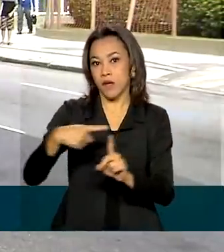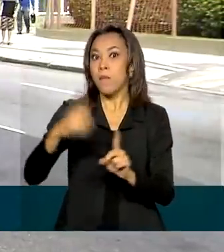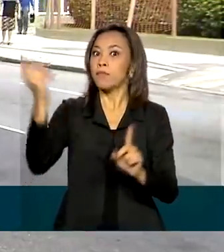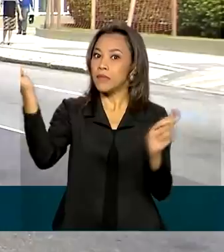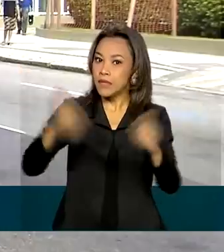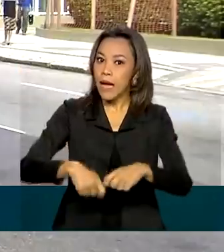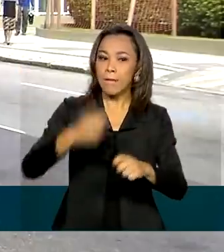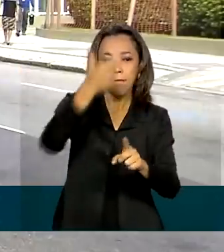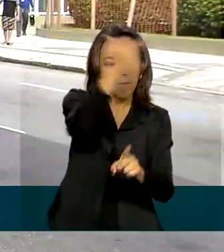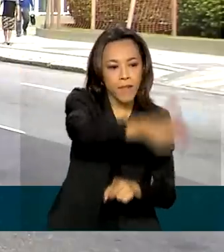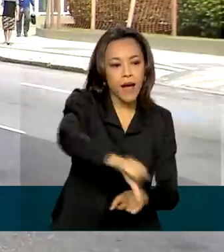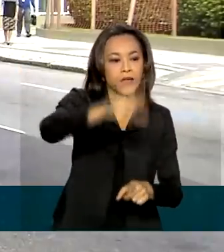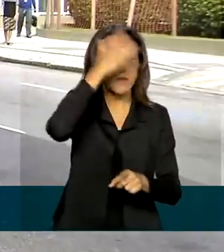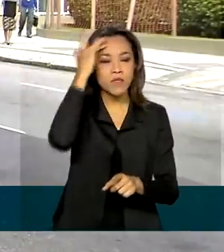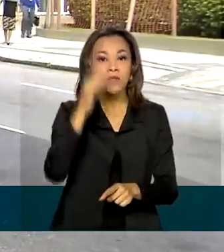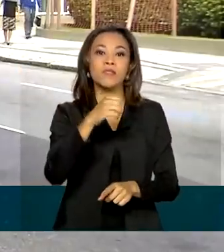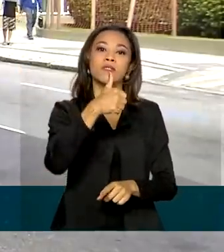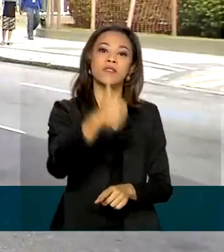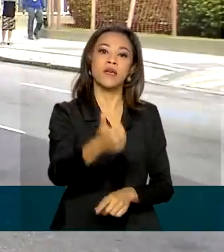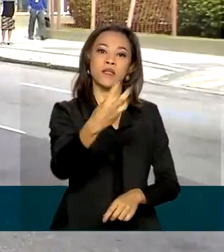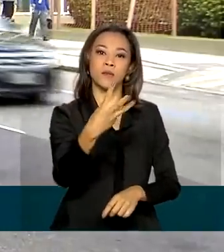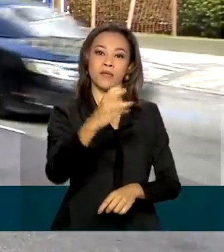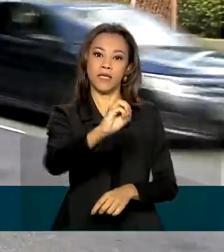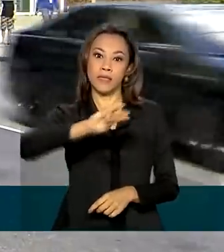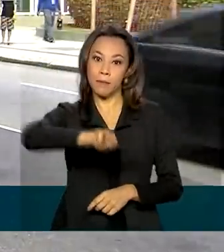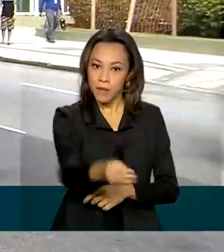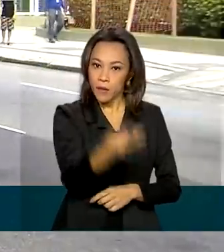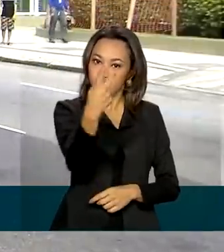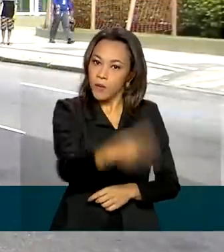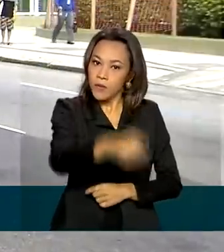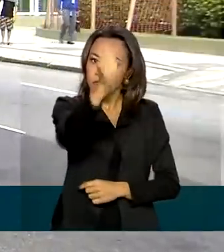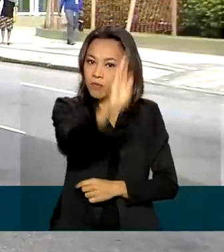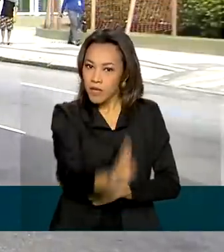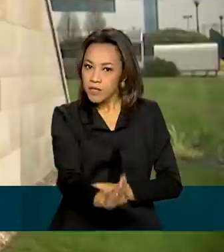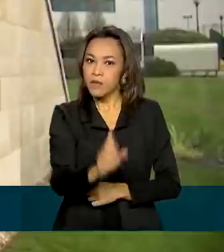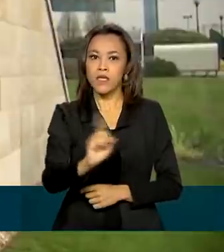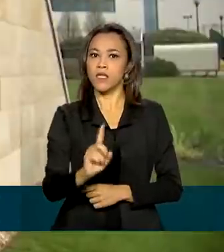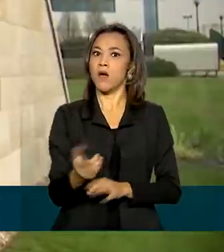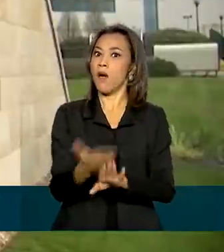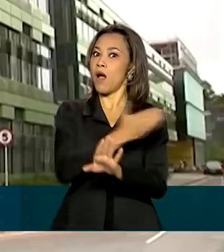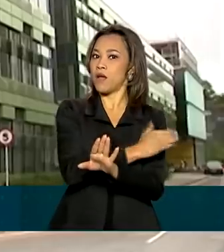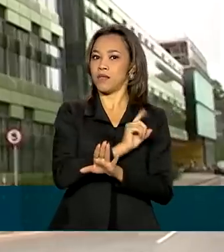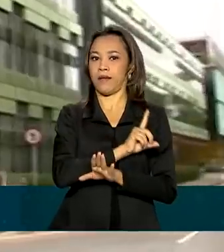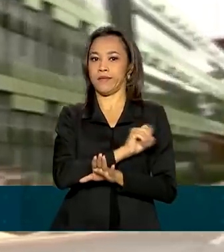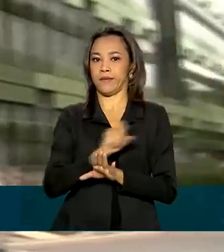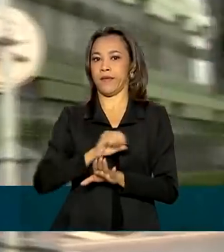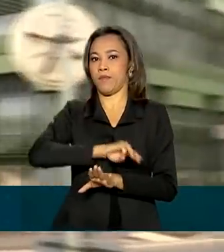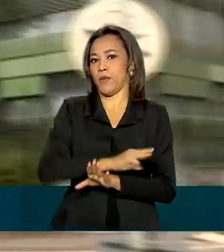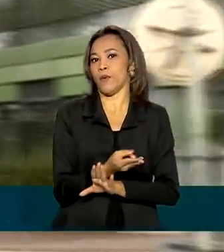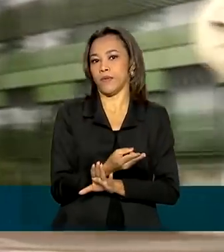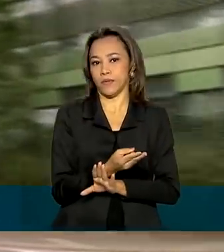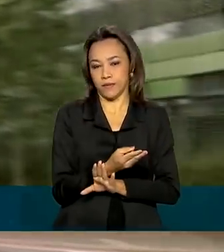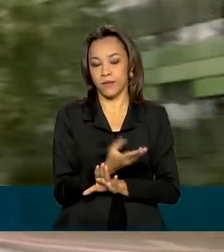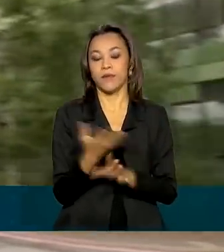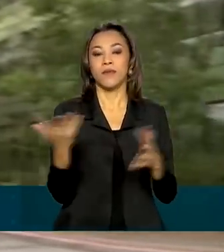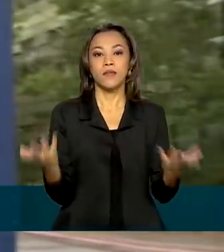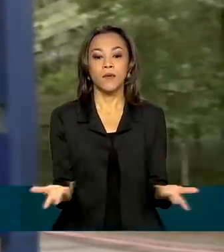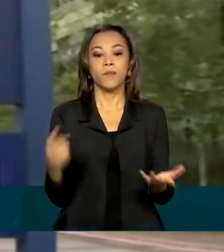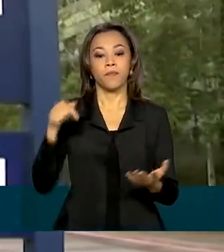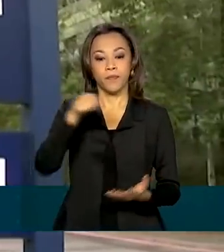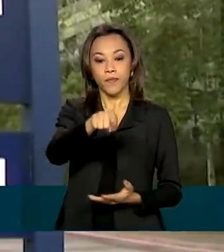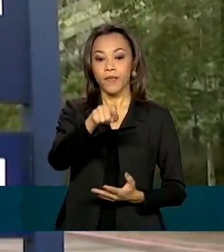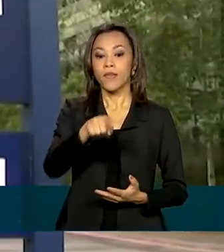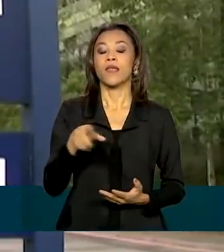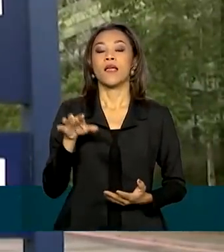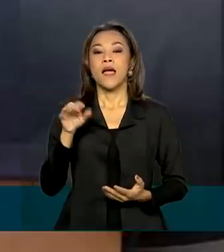pessoas, 130 milhões no ano que vem aqui no Brasil e não a 100 milhões como era previsto inicialmente. Lembrando que a Fundação